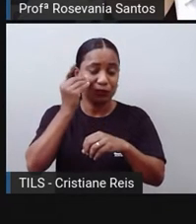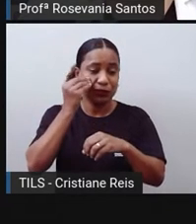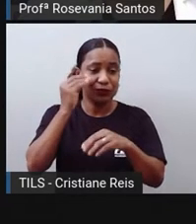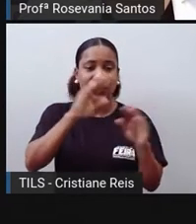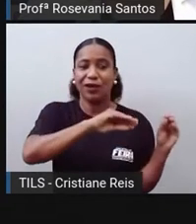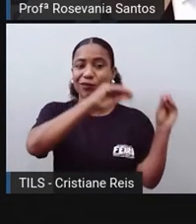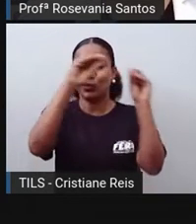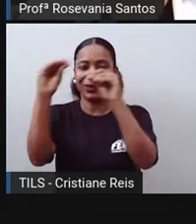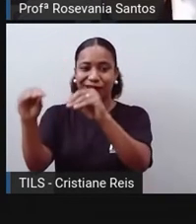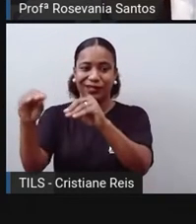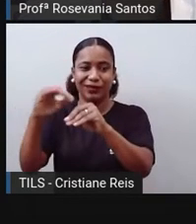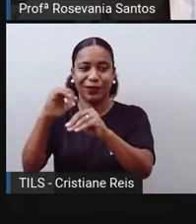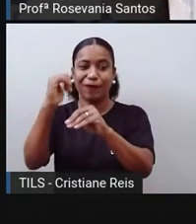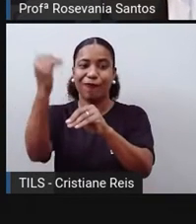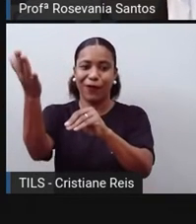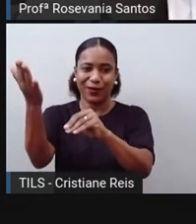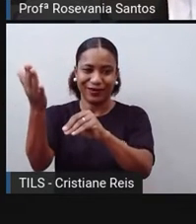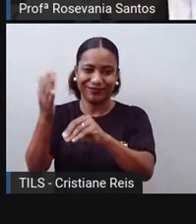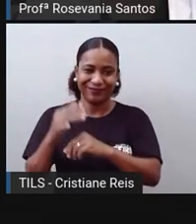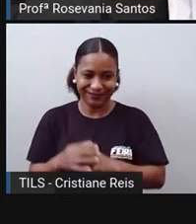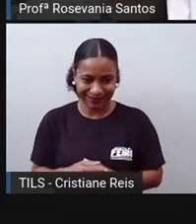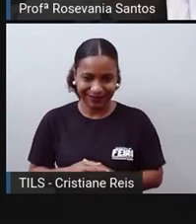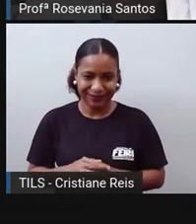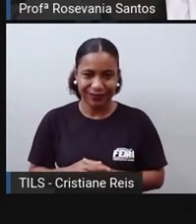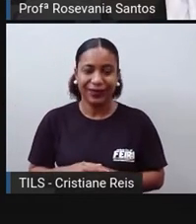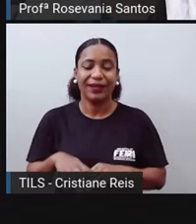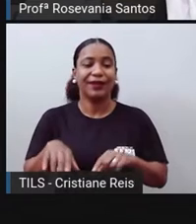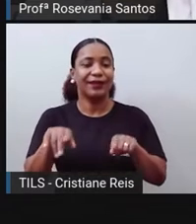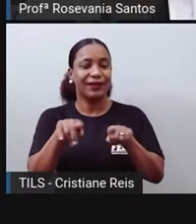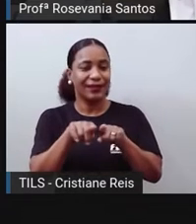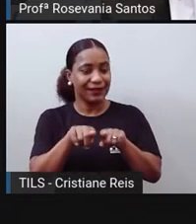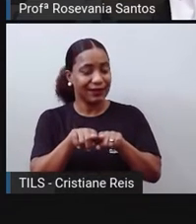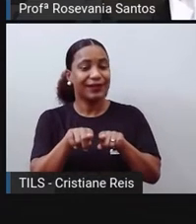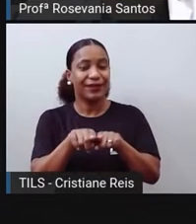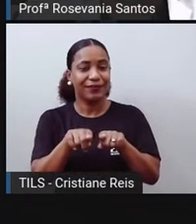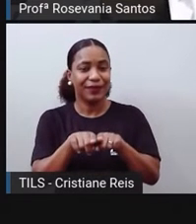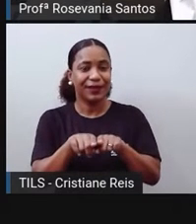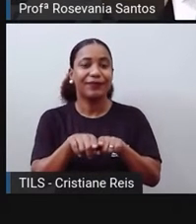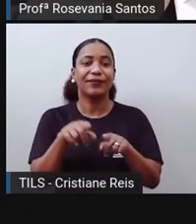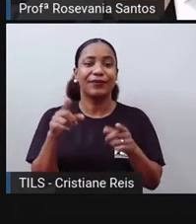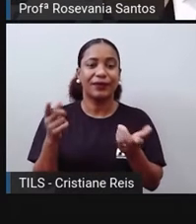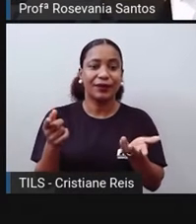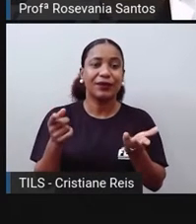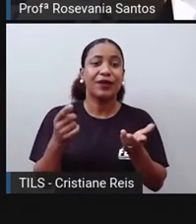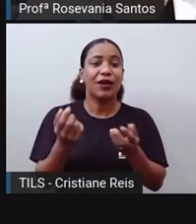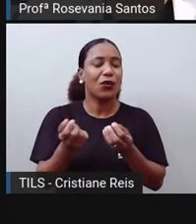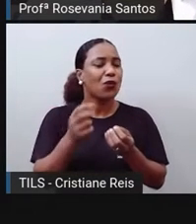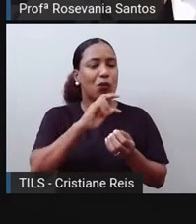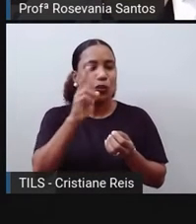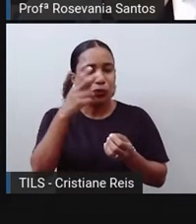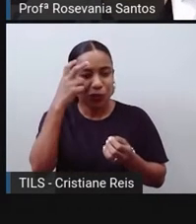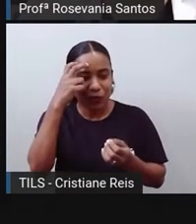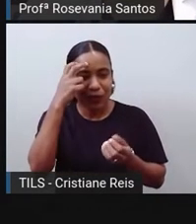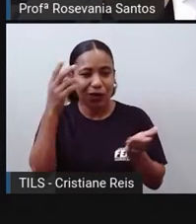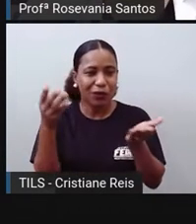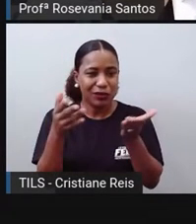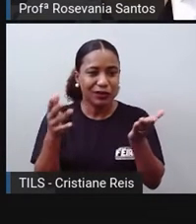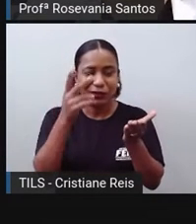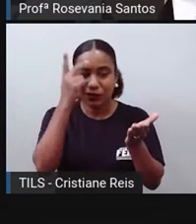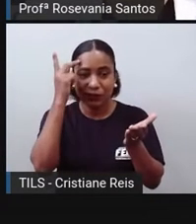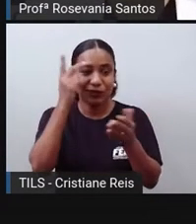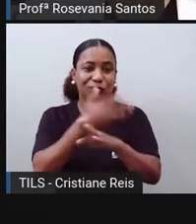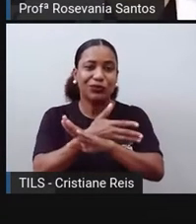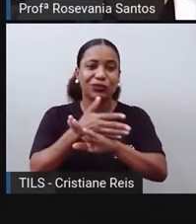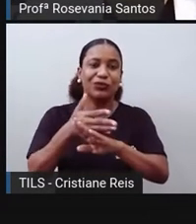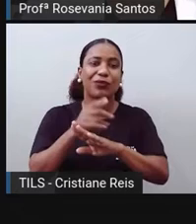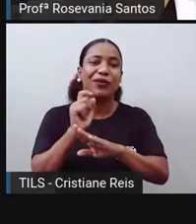das famílias, né? Com aquela ideia de ter muitos filhos. Porque antes de ter todo o desenvolvimento médico, sanitário, aquela coisa toda,